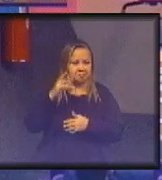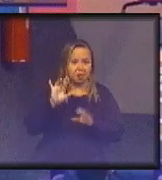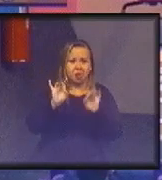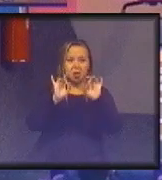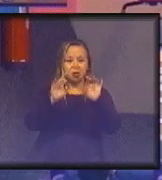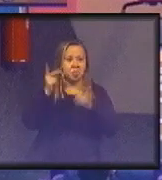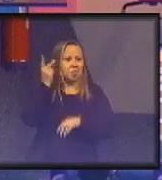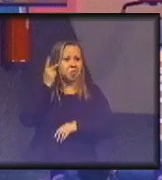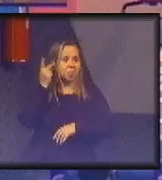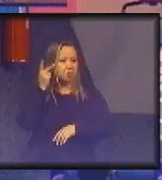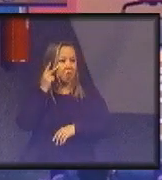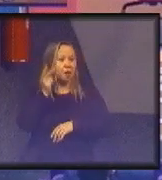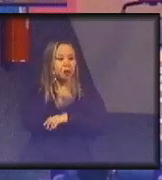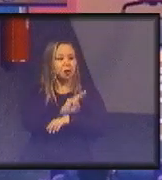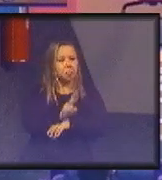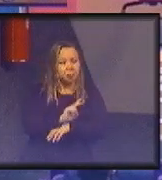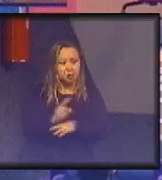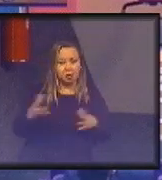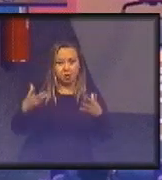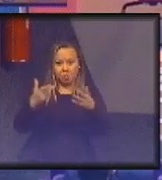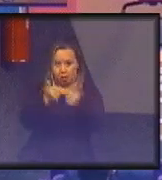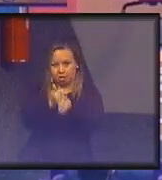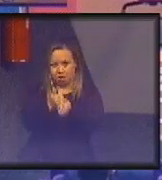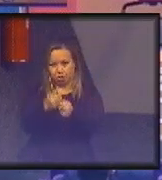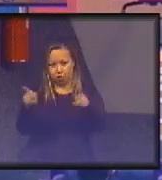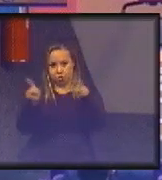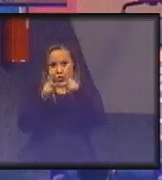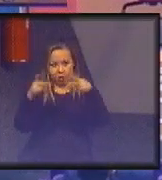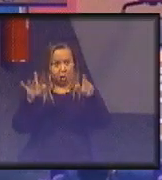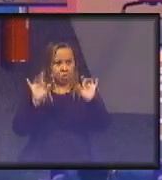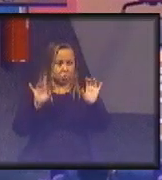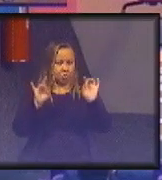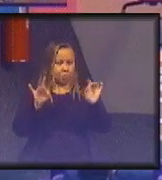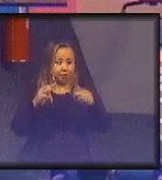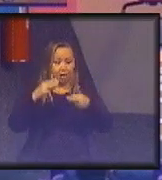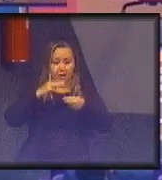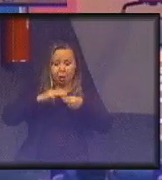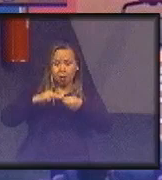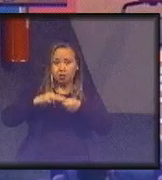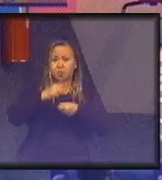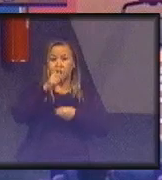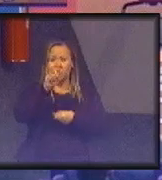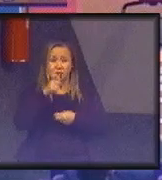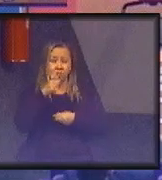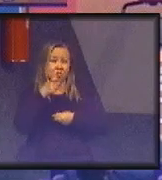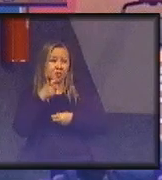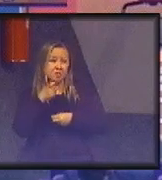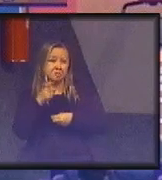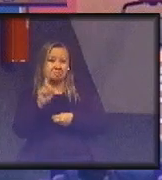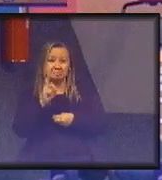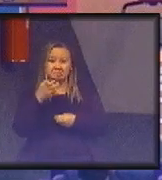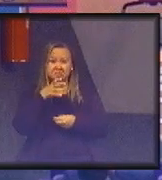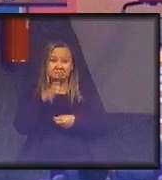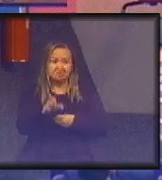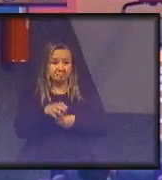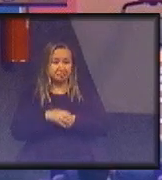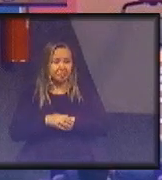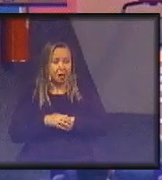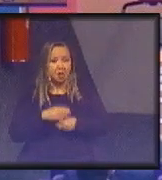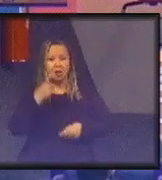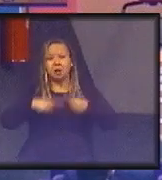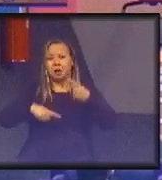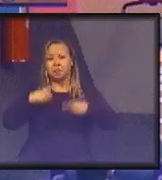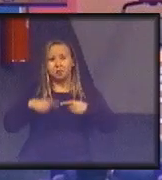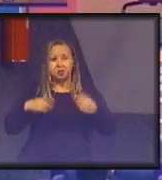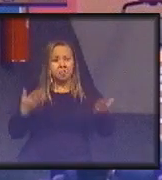a qualidade do ar. Nenhum estado. E os municípios são muito indolentes, porque a grande discussão hoje, no mundo,